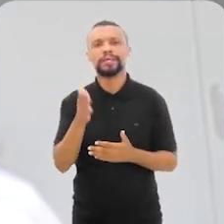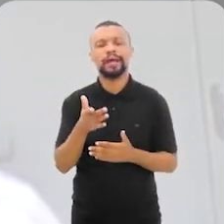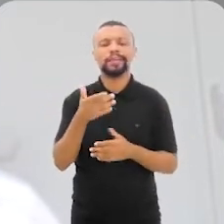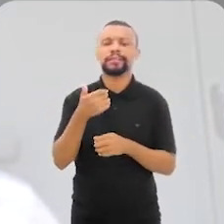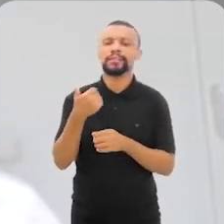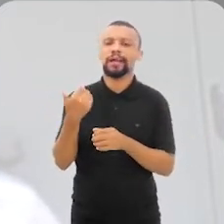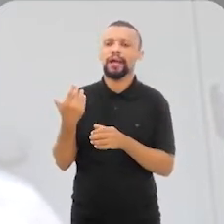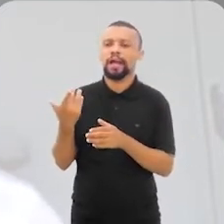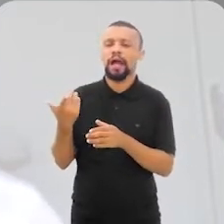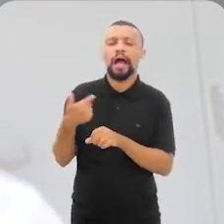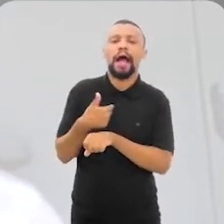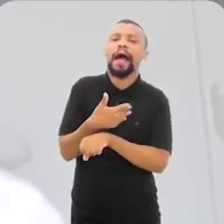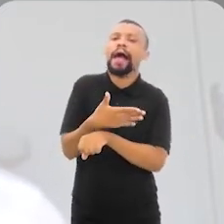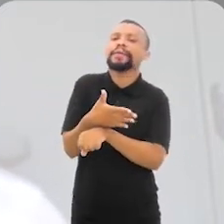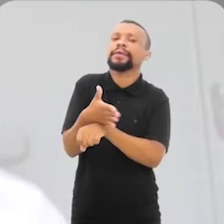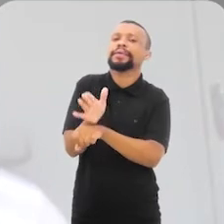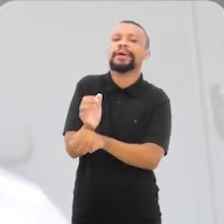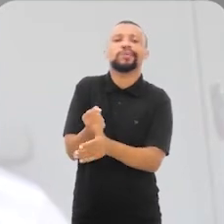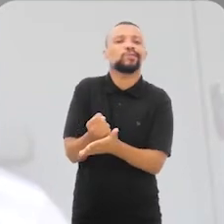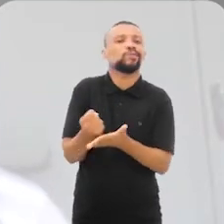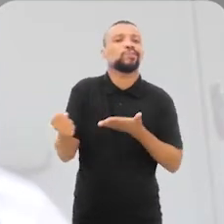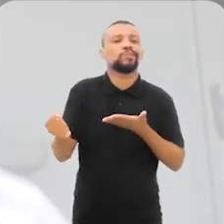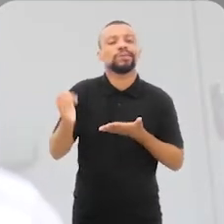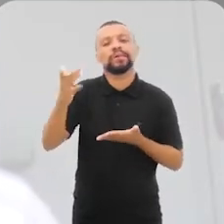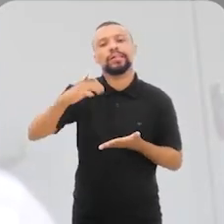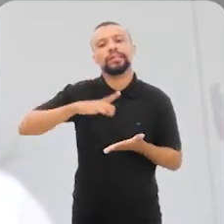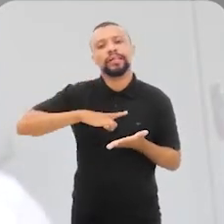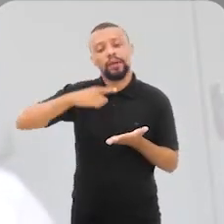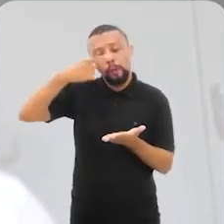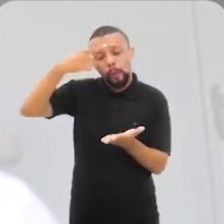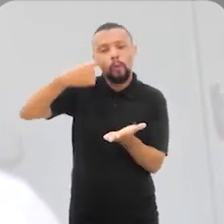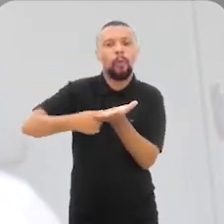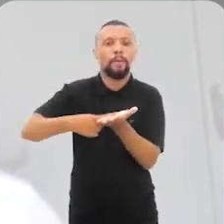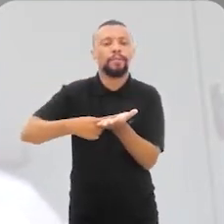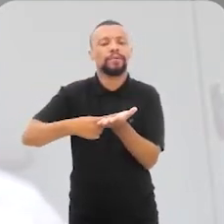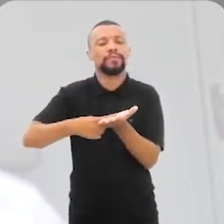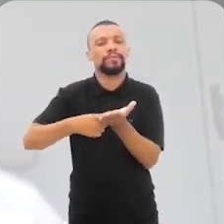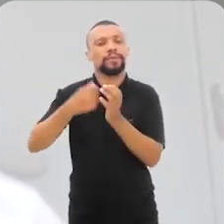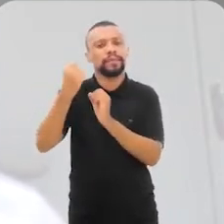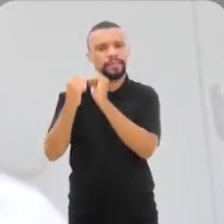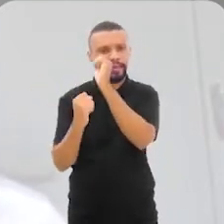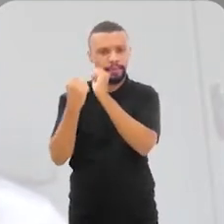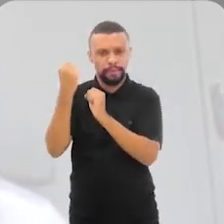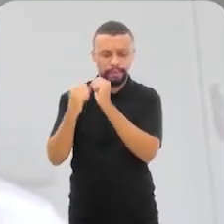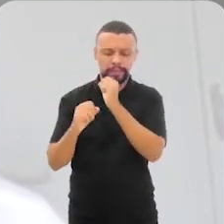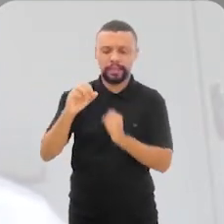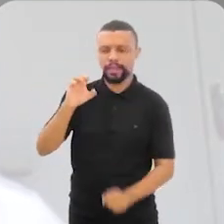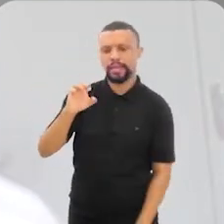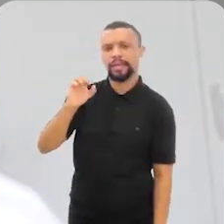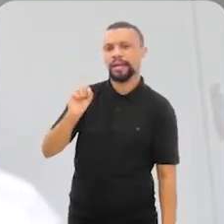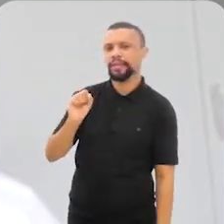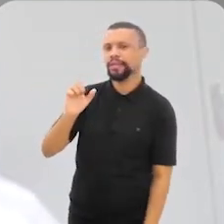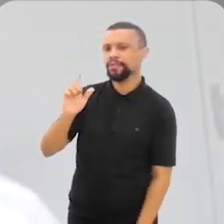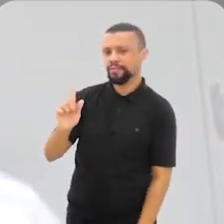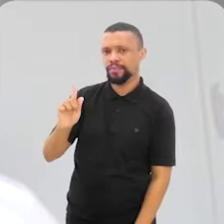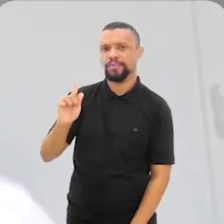está vindo tarde, né? Está aí mais uma agenda das empresas ISD, né? Que vem